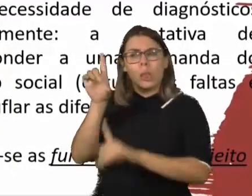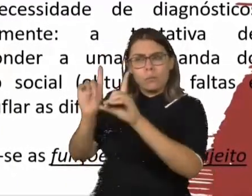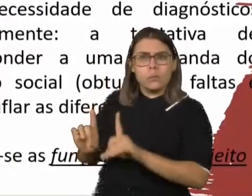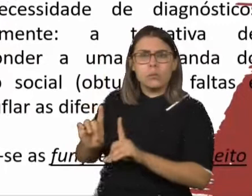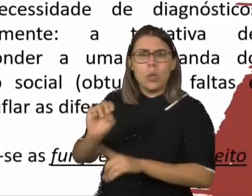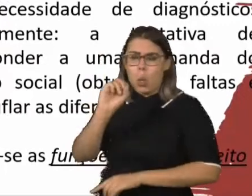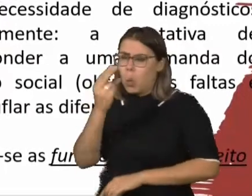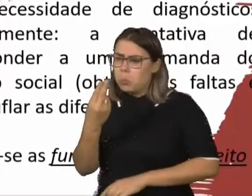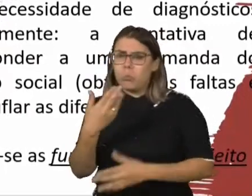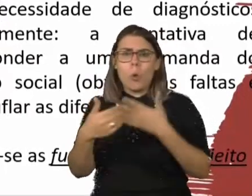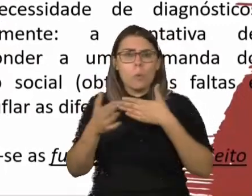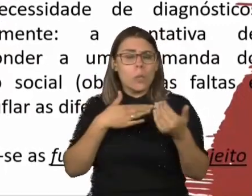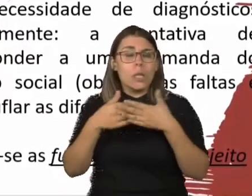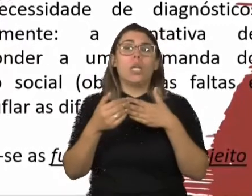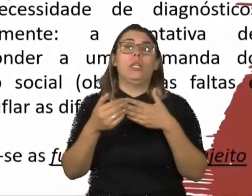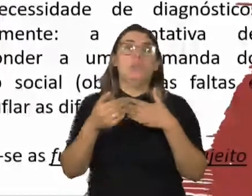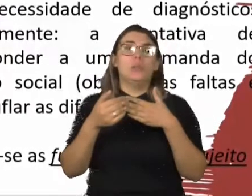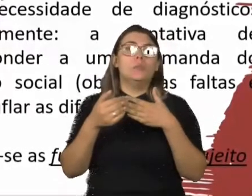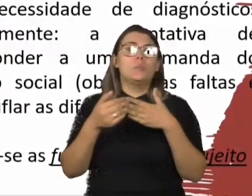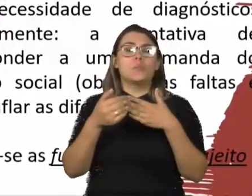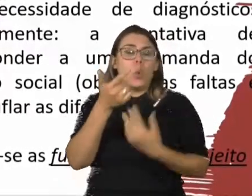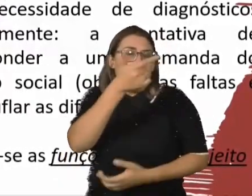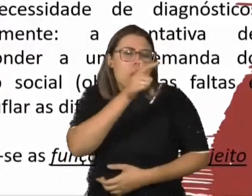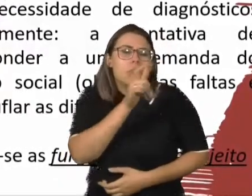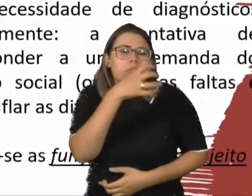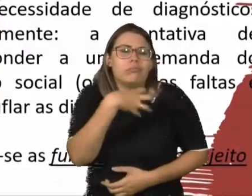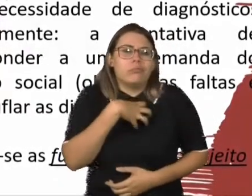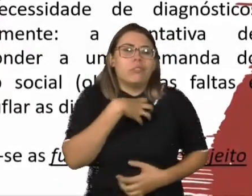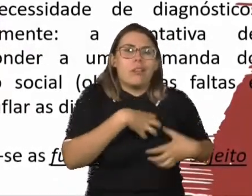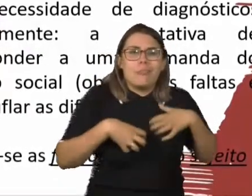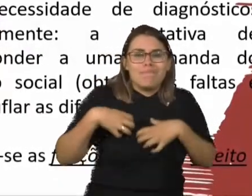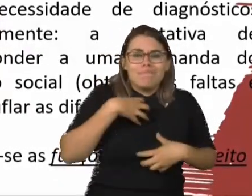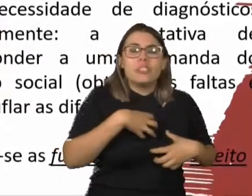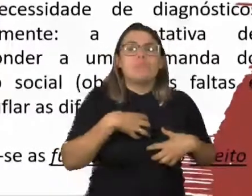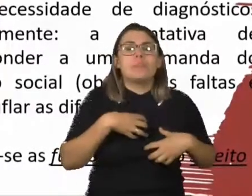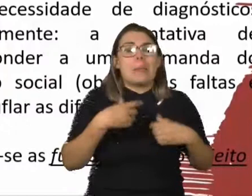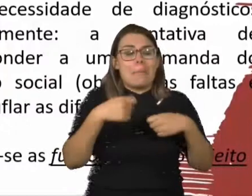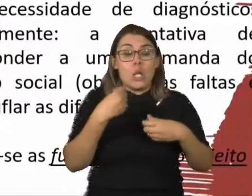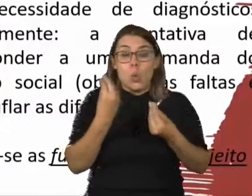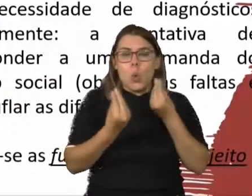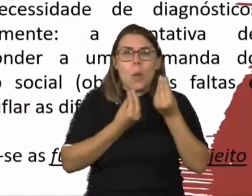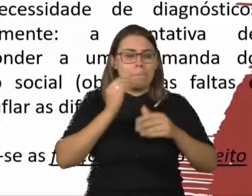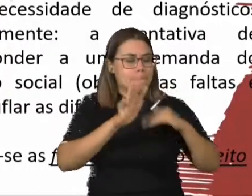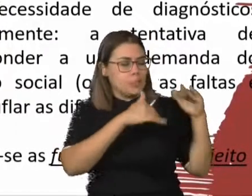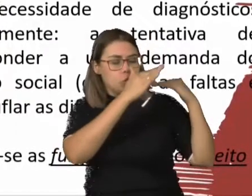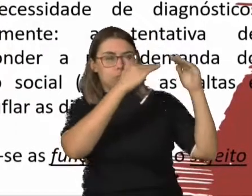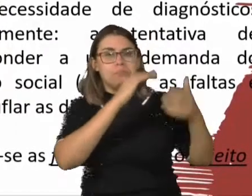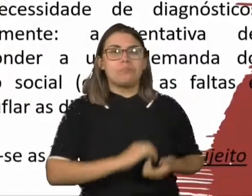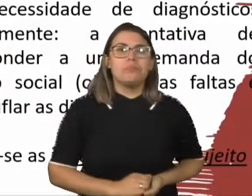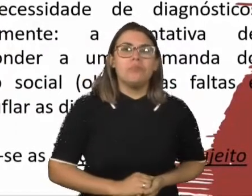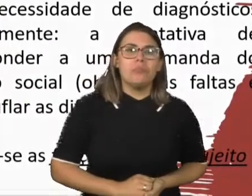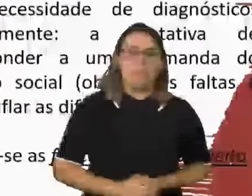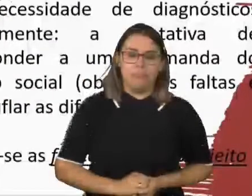comprometimento orgânico, essa criança vai ter um desenvolvimento muito melhor e para além do prognóstico esperado.